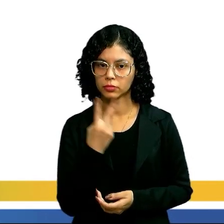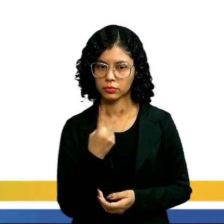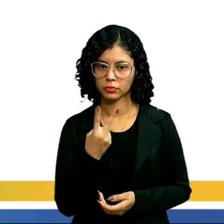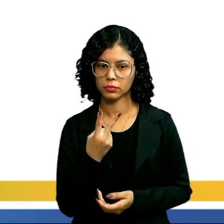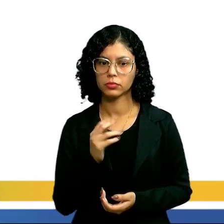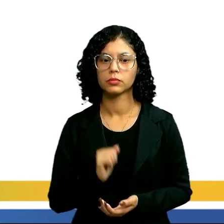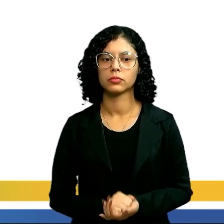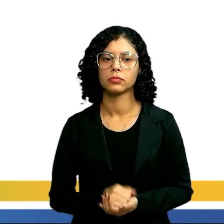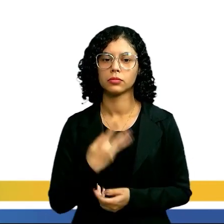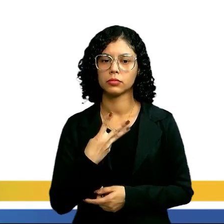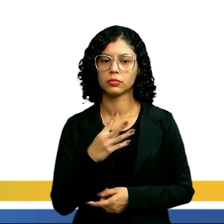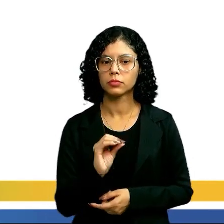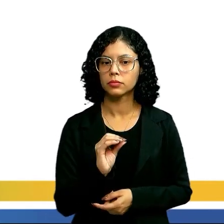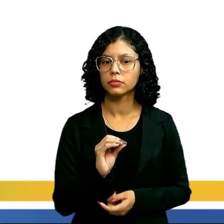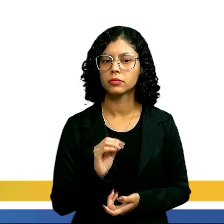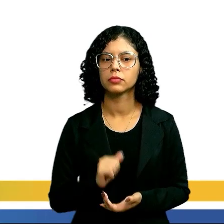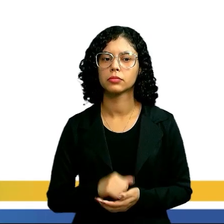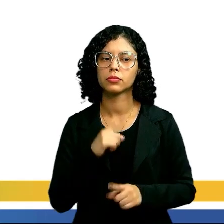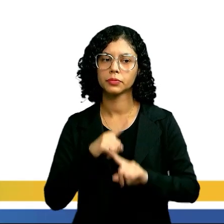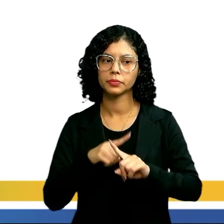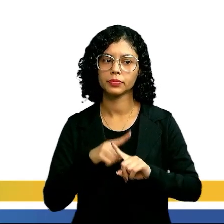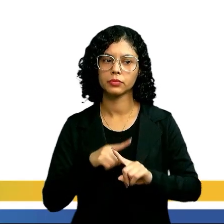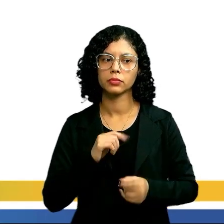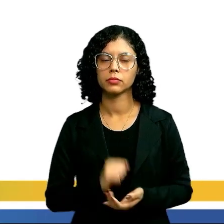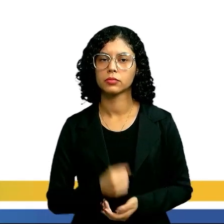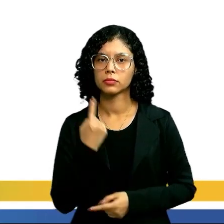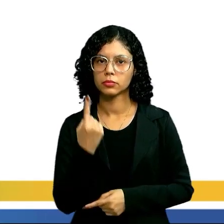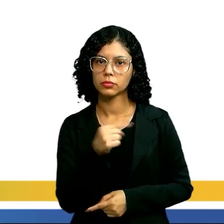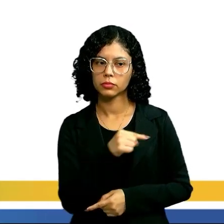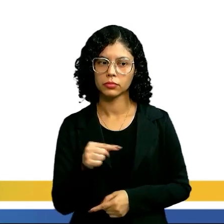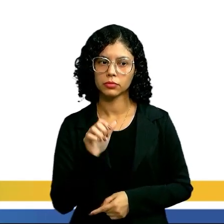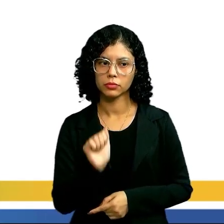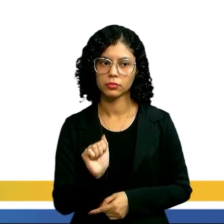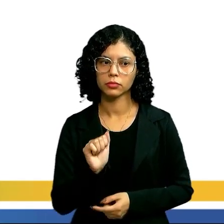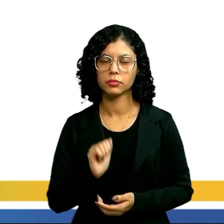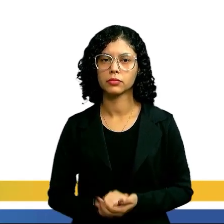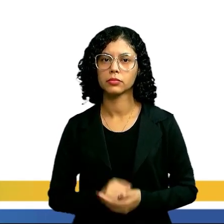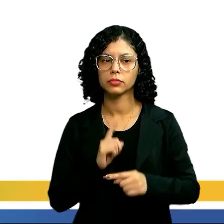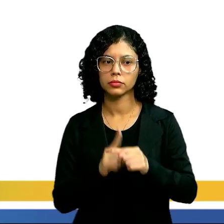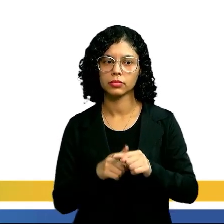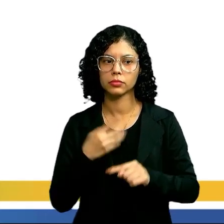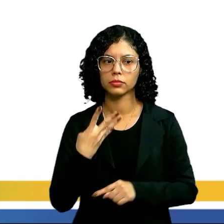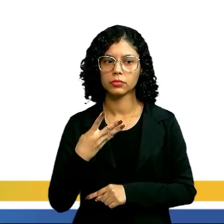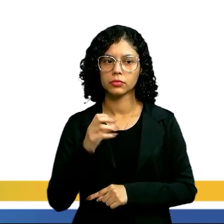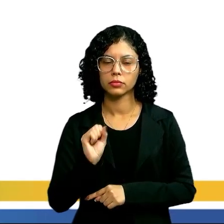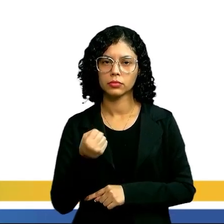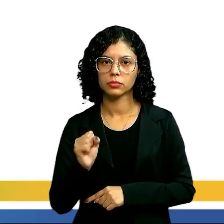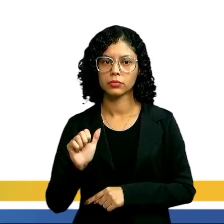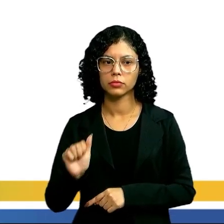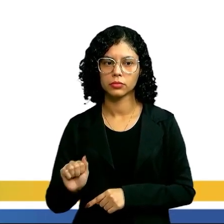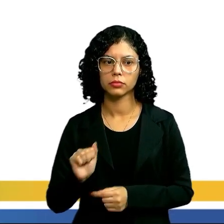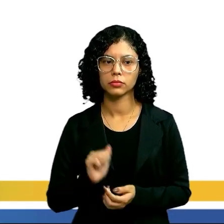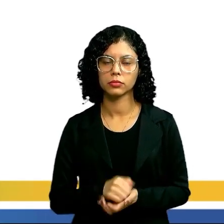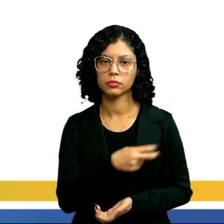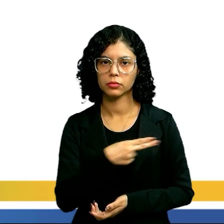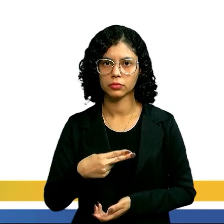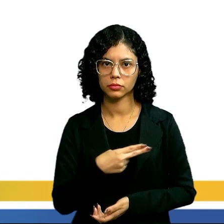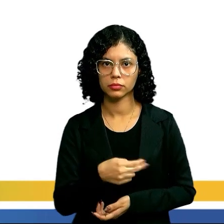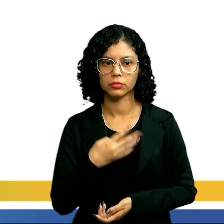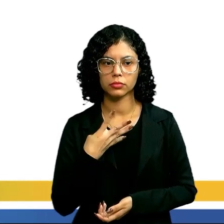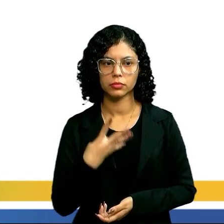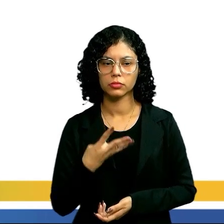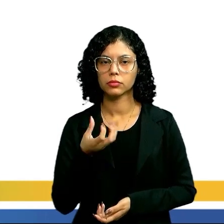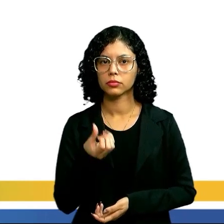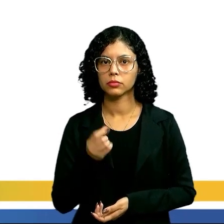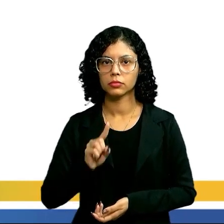Então, ficar 40 vezes 1 menos A, mais 48A, que é